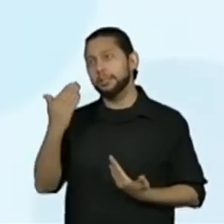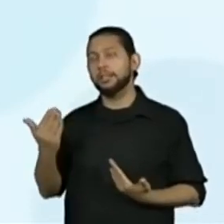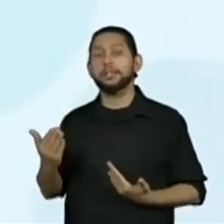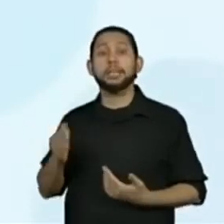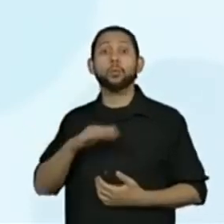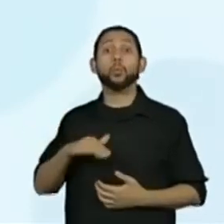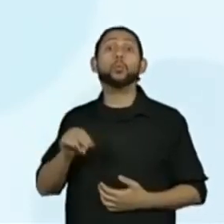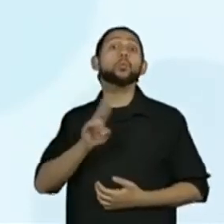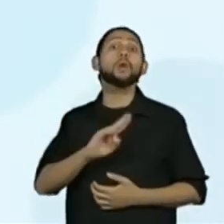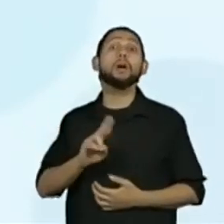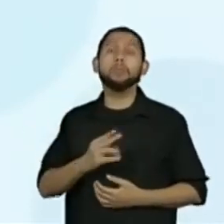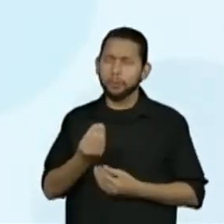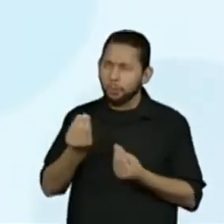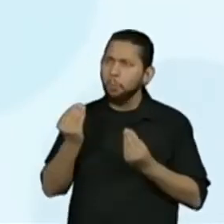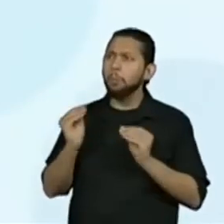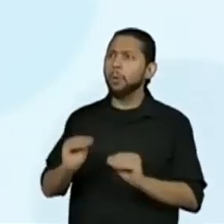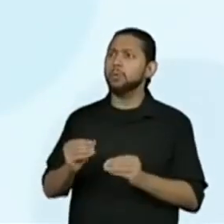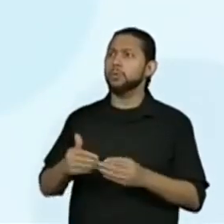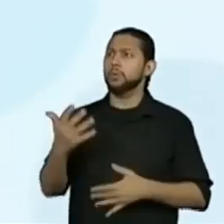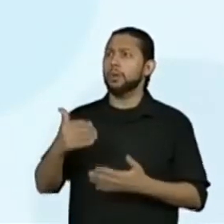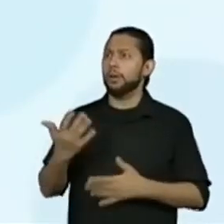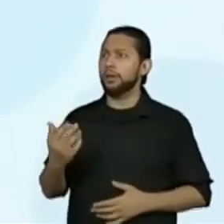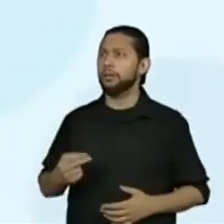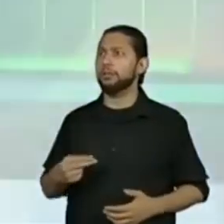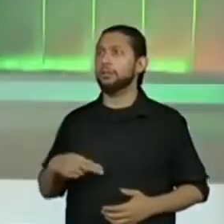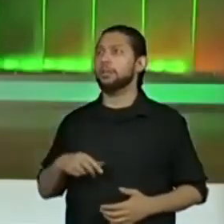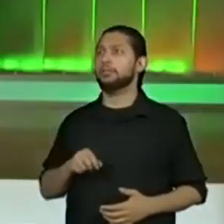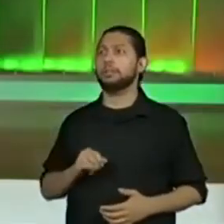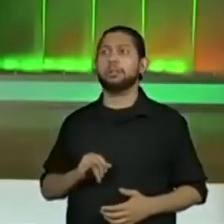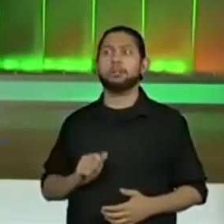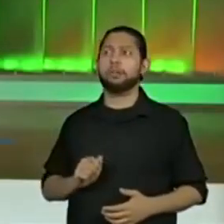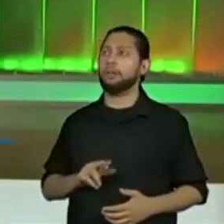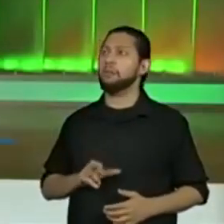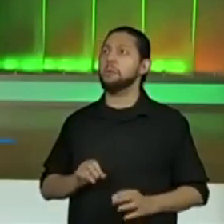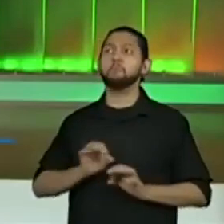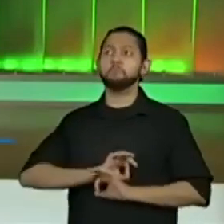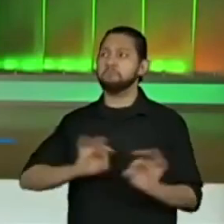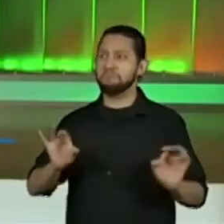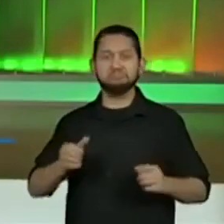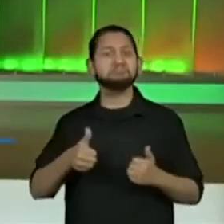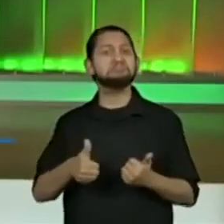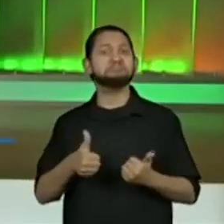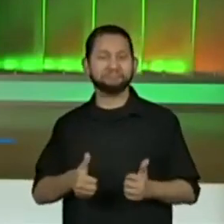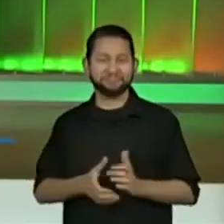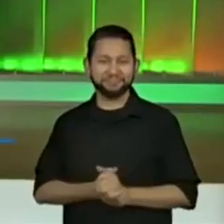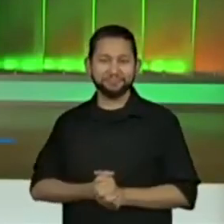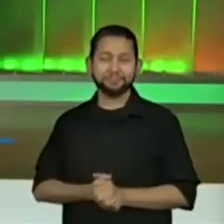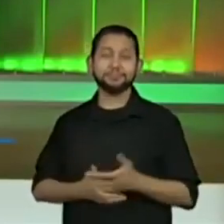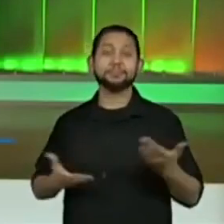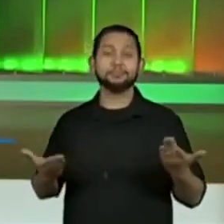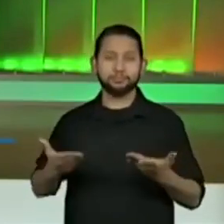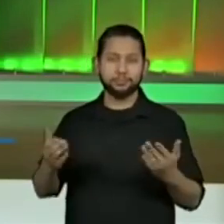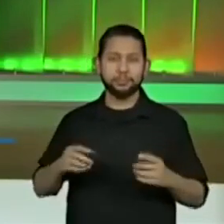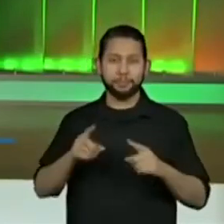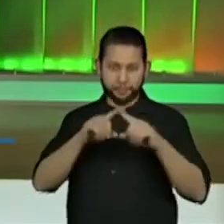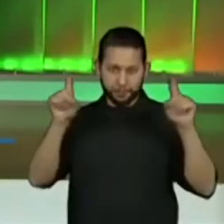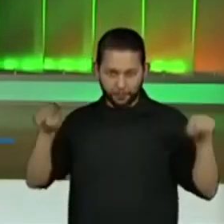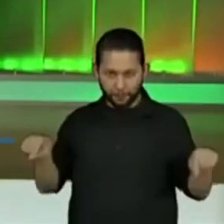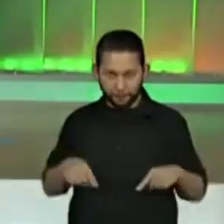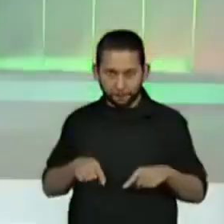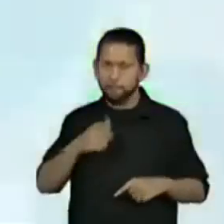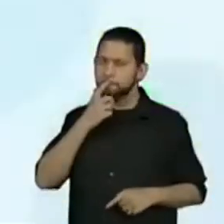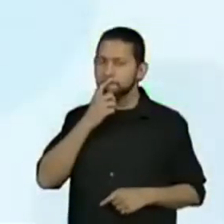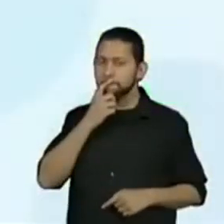alunos que estão participando. A aluna Nayar está arrasando. Então, por meio dessa tabela, já podemos